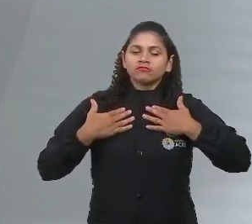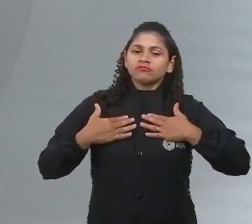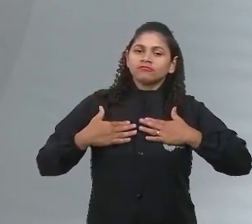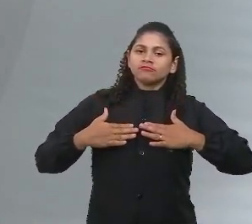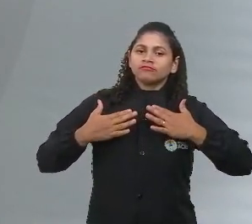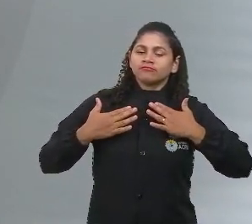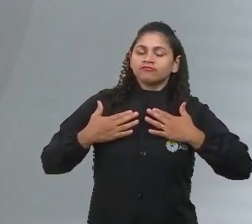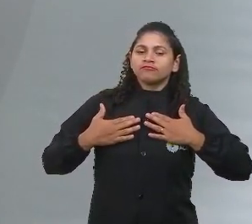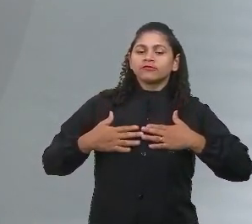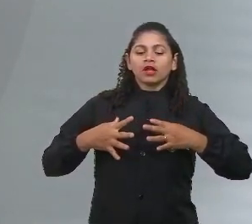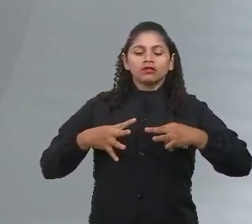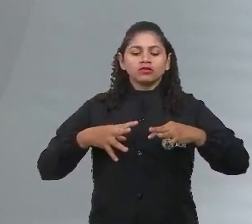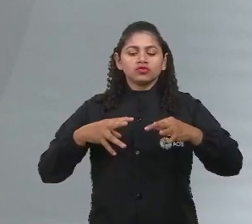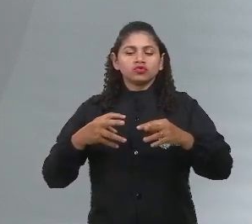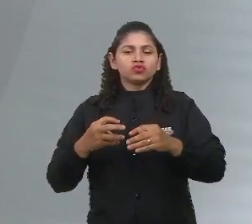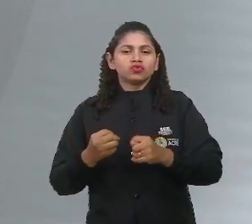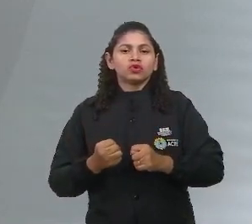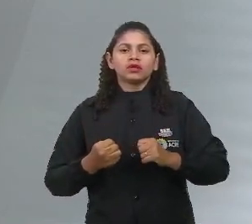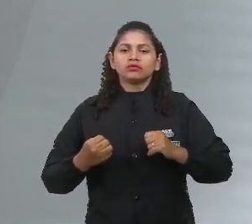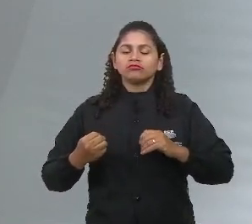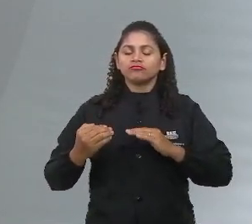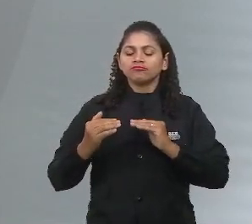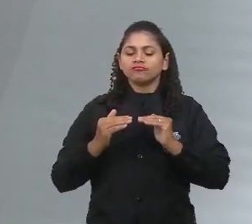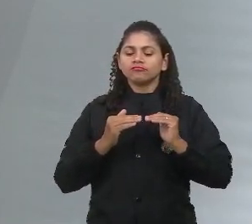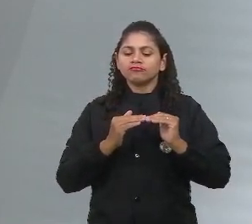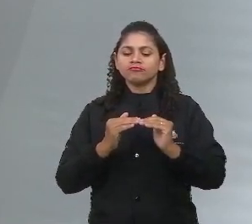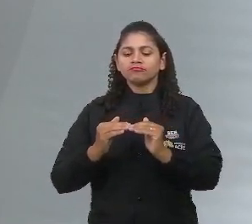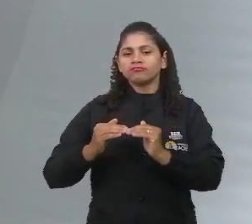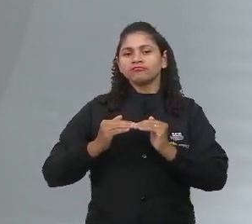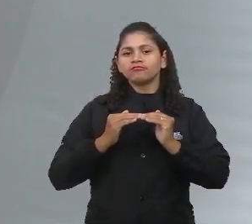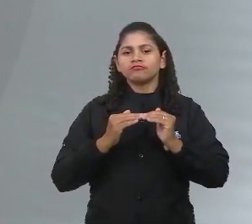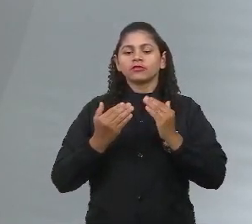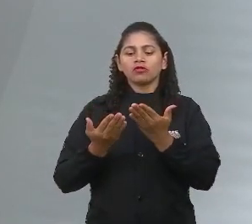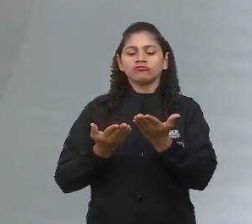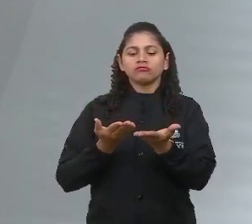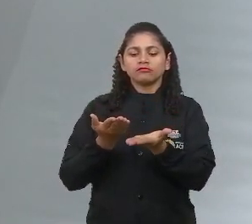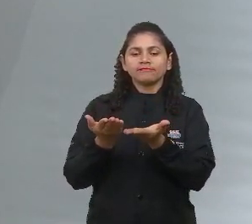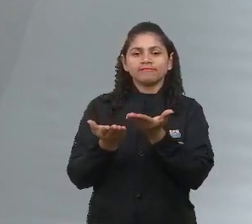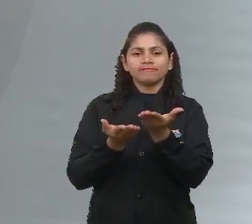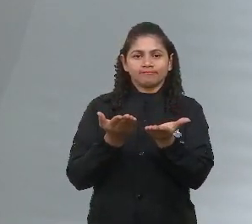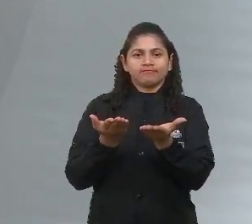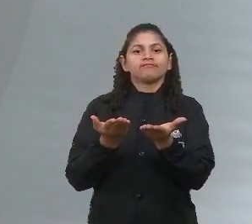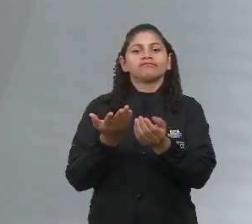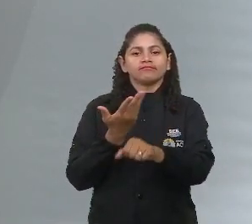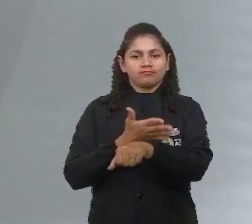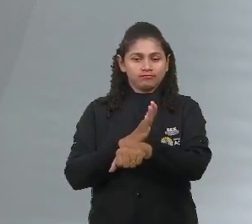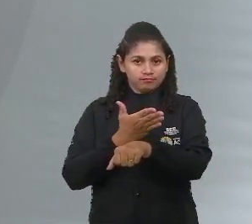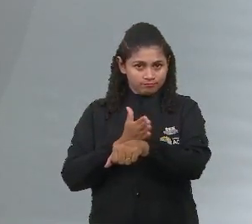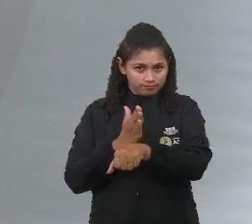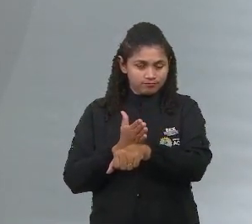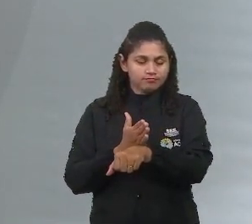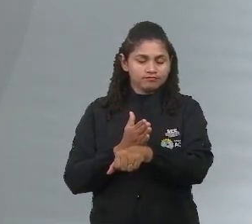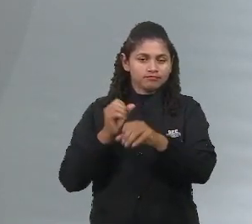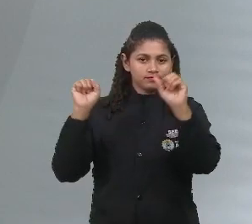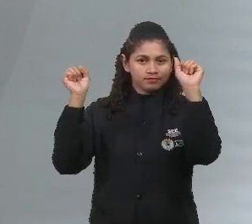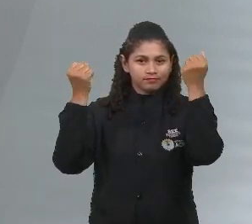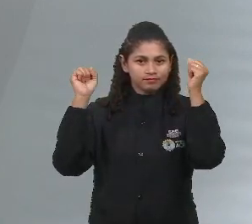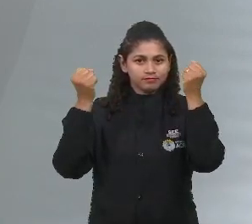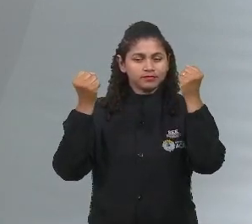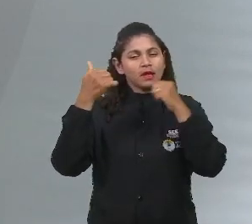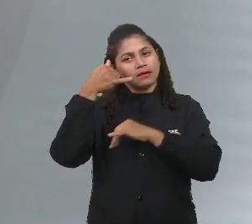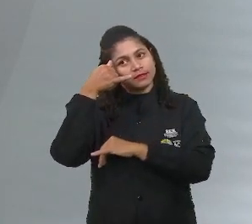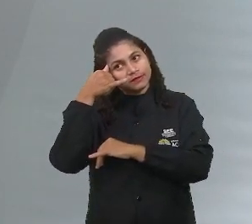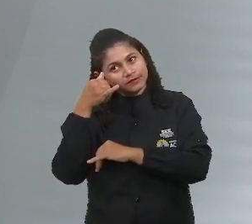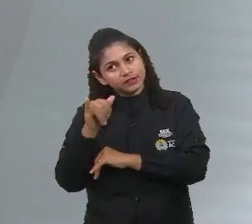corpo pleno também. Toda essa construção, todo esse ciclo em que a atividade está ali como instrumento profilágico, essa profilaxia